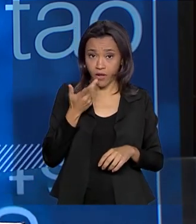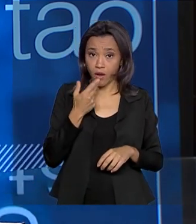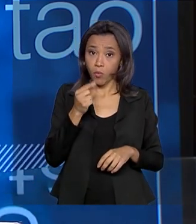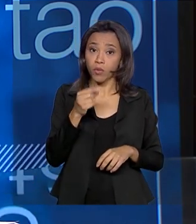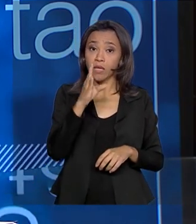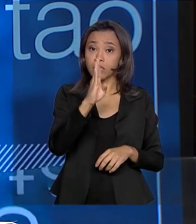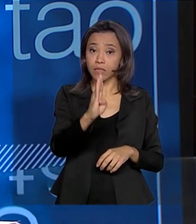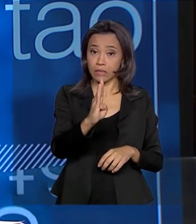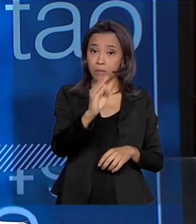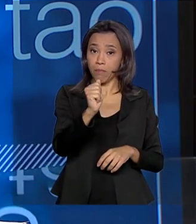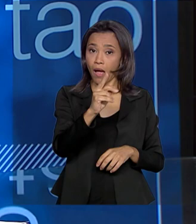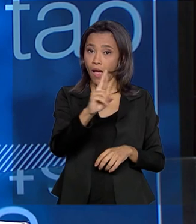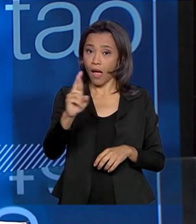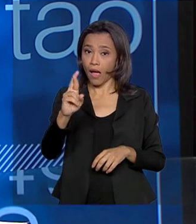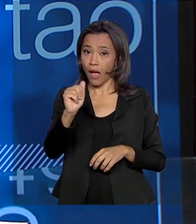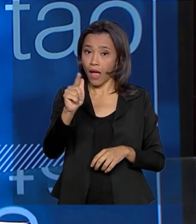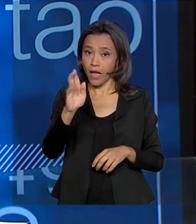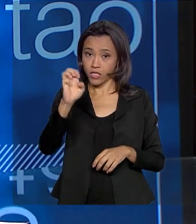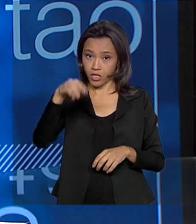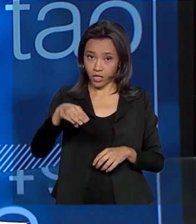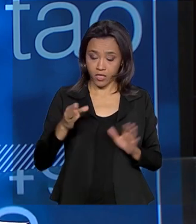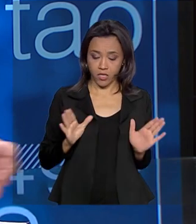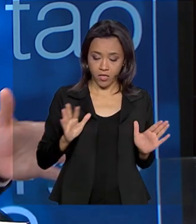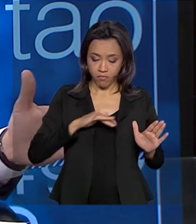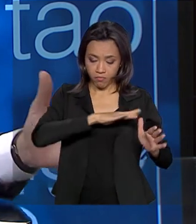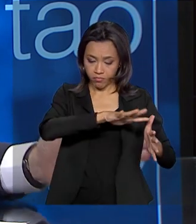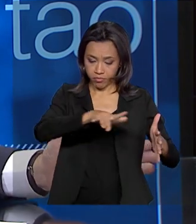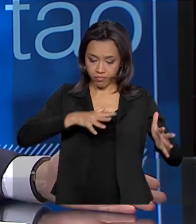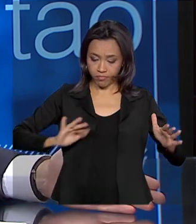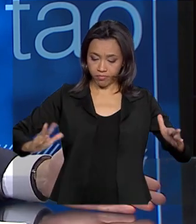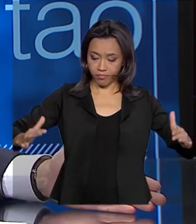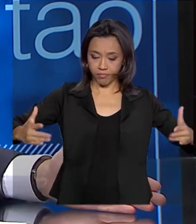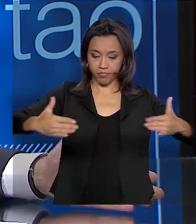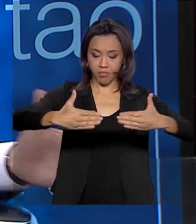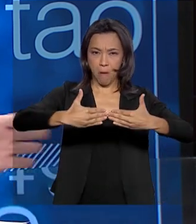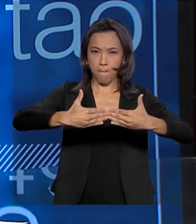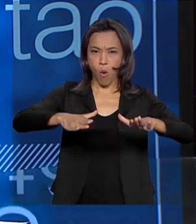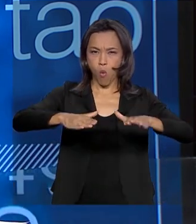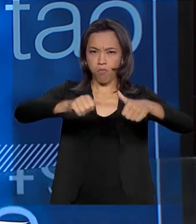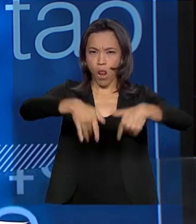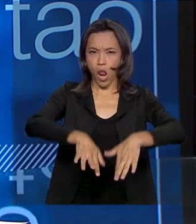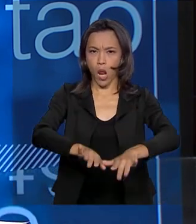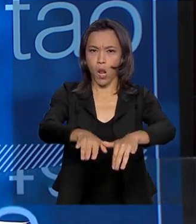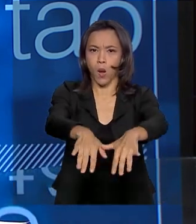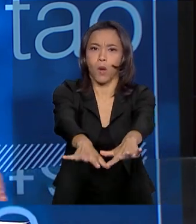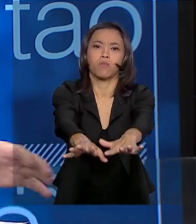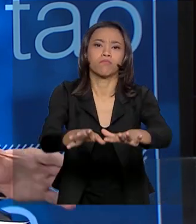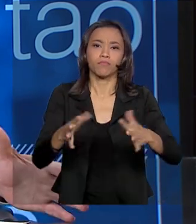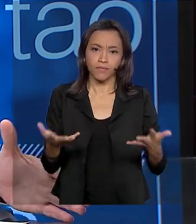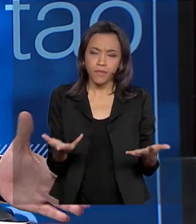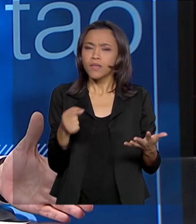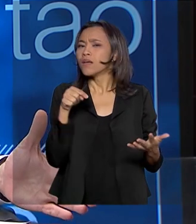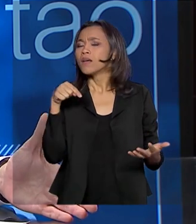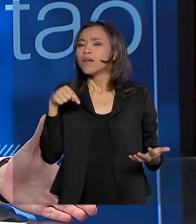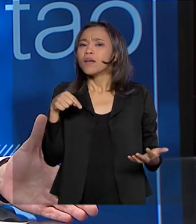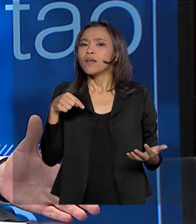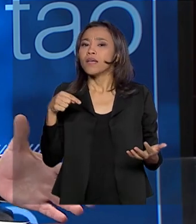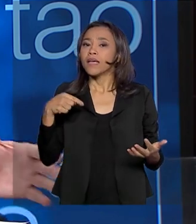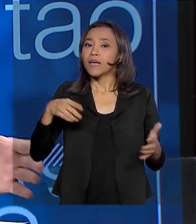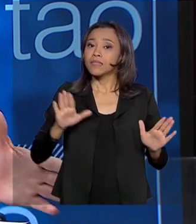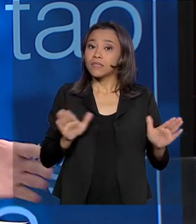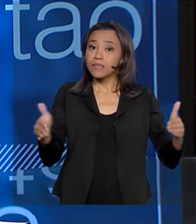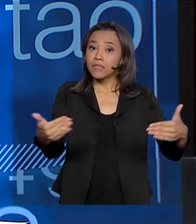tivemos recentemente acidentes com as barragens no país. No caso da ANA, o escopo de atuação são as barragens